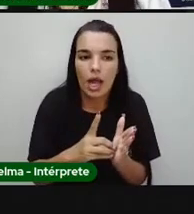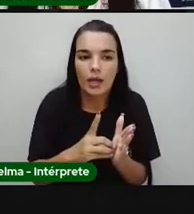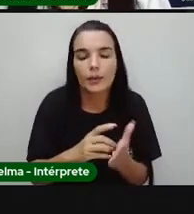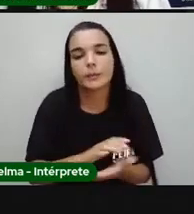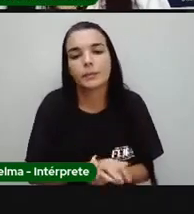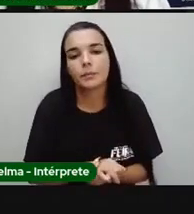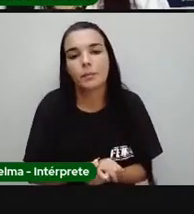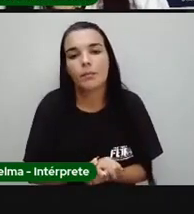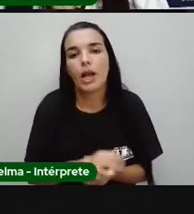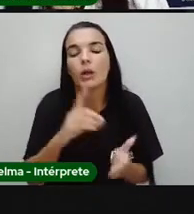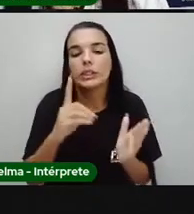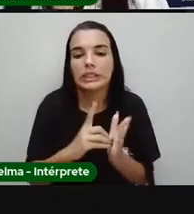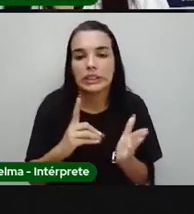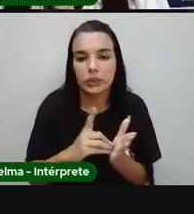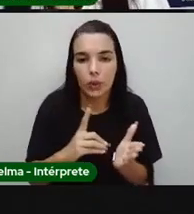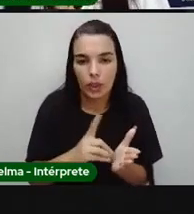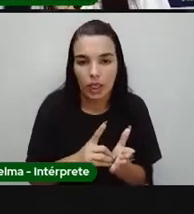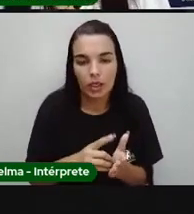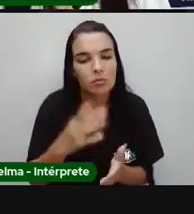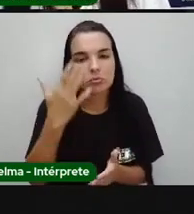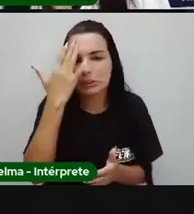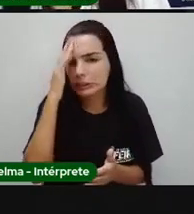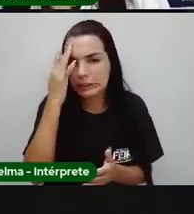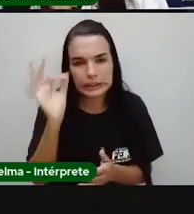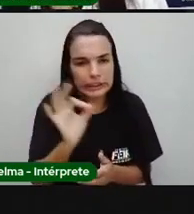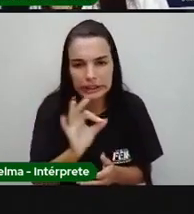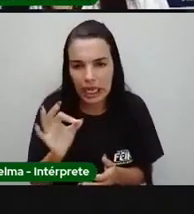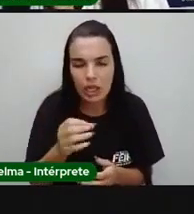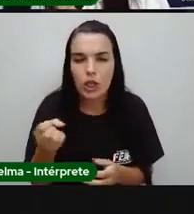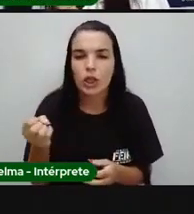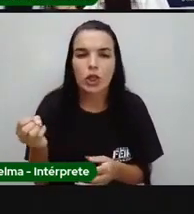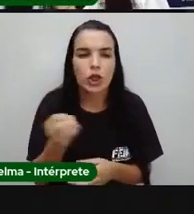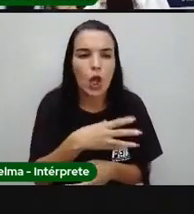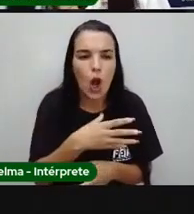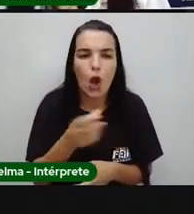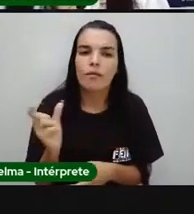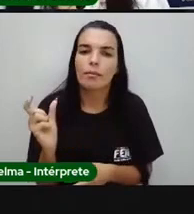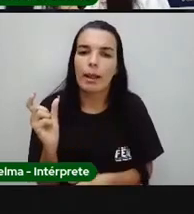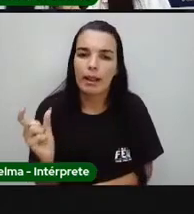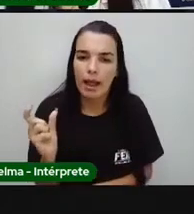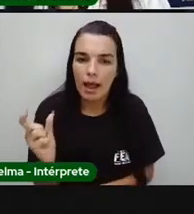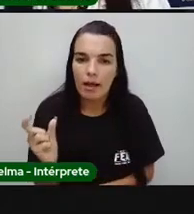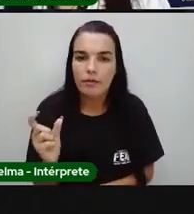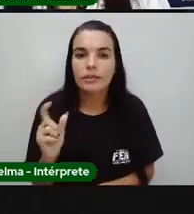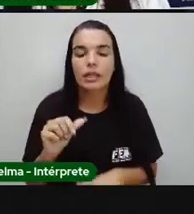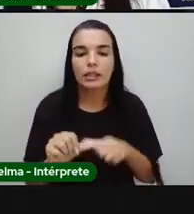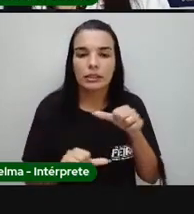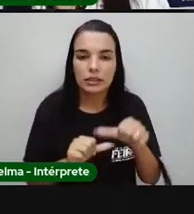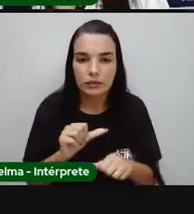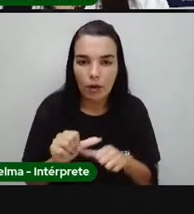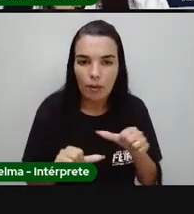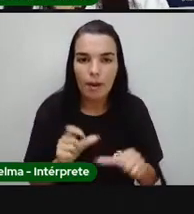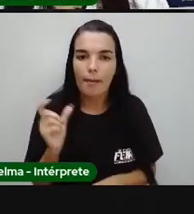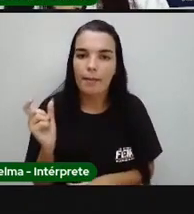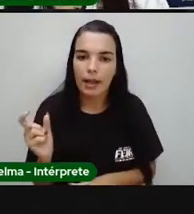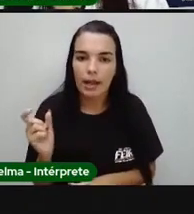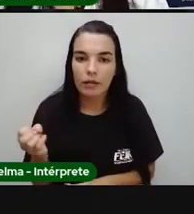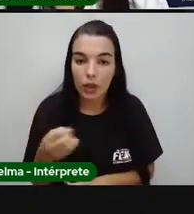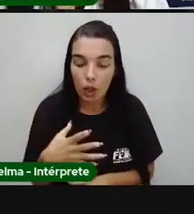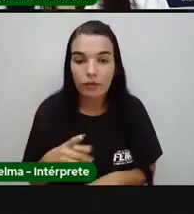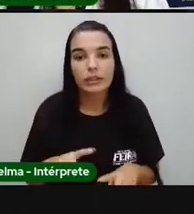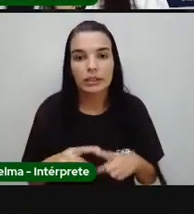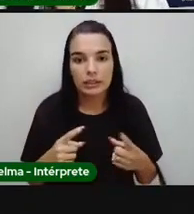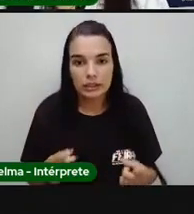vocês não entenderam do texto, são palavras novas. E que a partir de agora elas vão fazer parte do vocabulário de vocês.